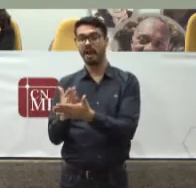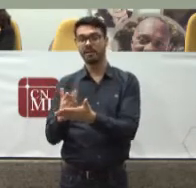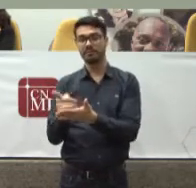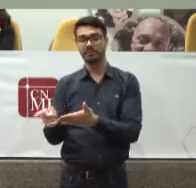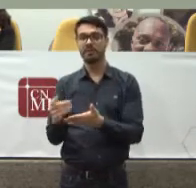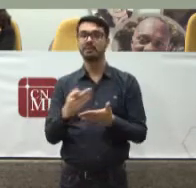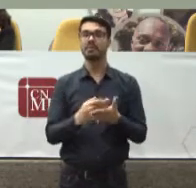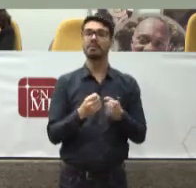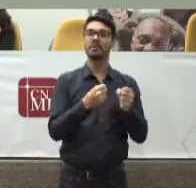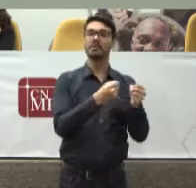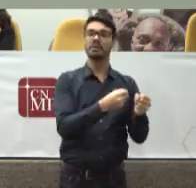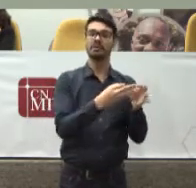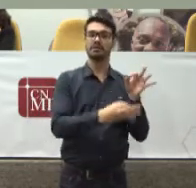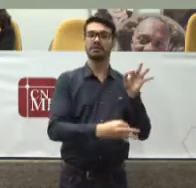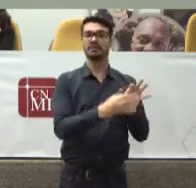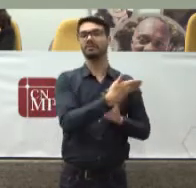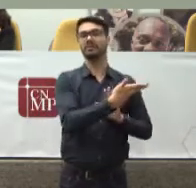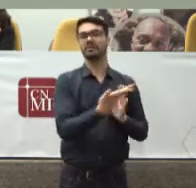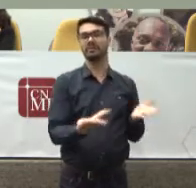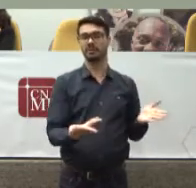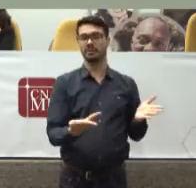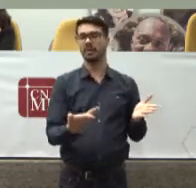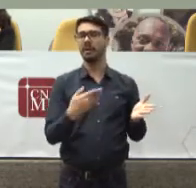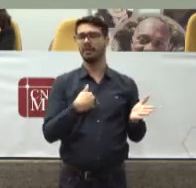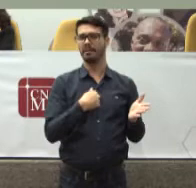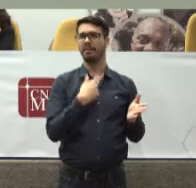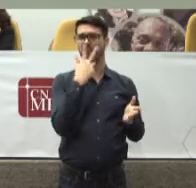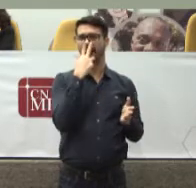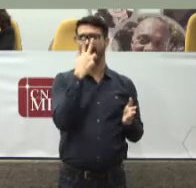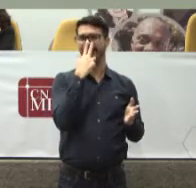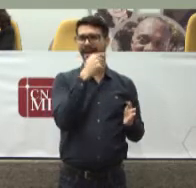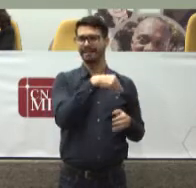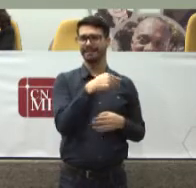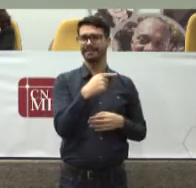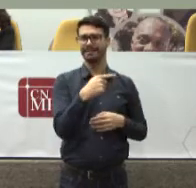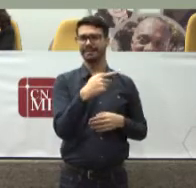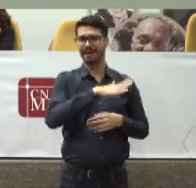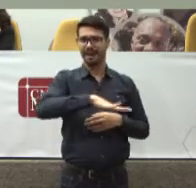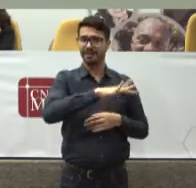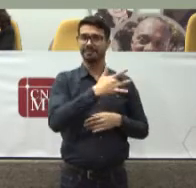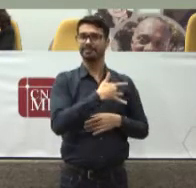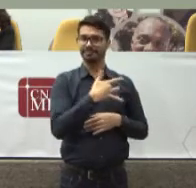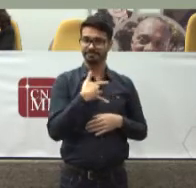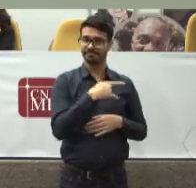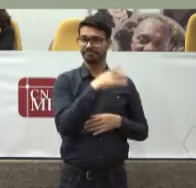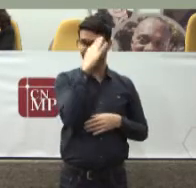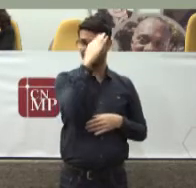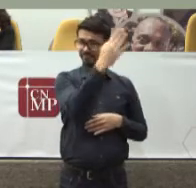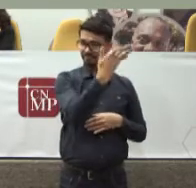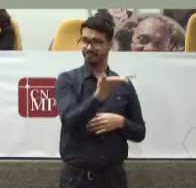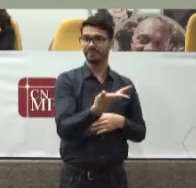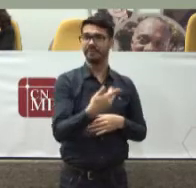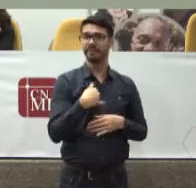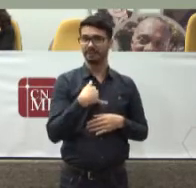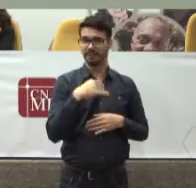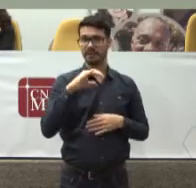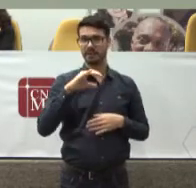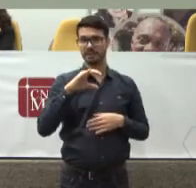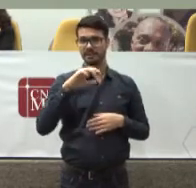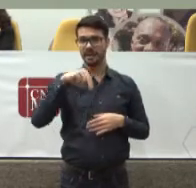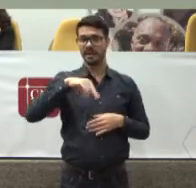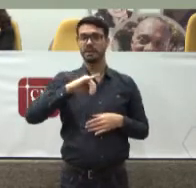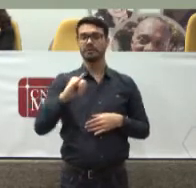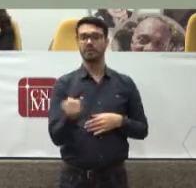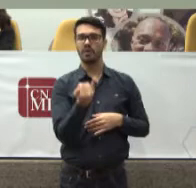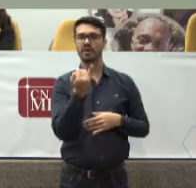Judiciário E me parece Que essa questão Da saúde É algo candente Dizer aos senhores Que o Conselho Nacional De Justiça Começa a se